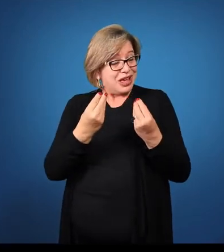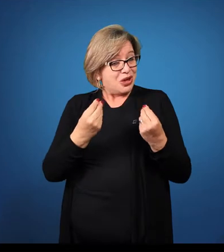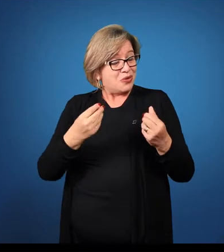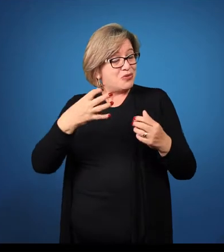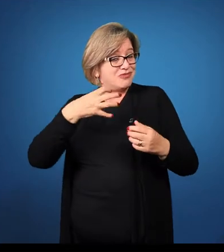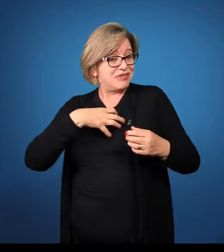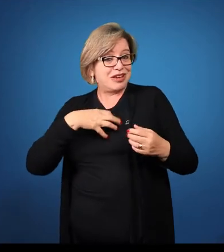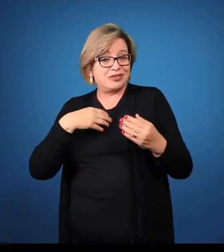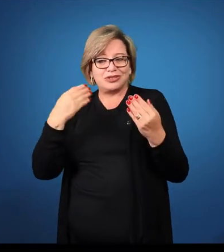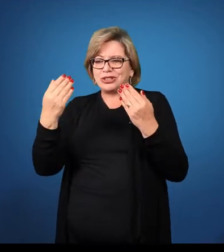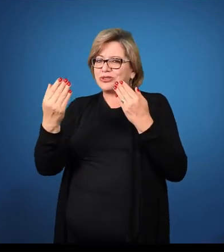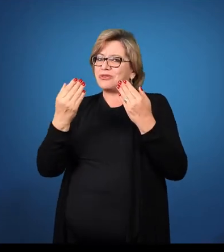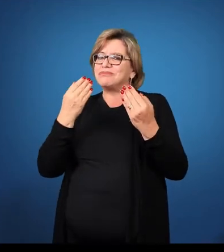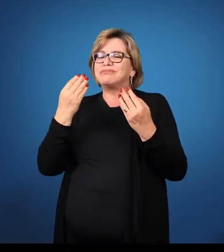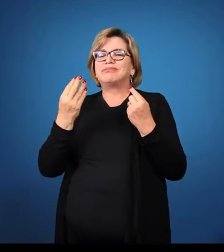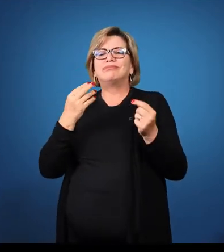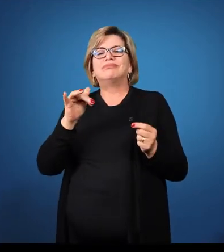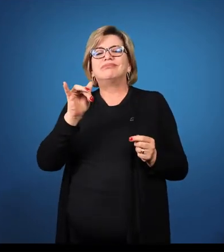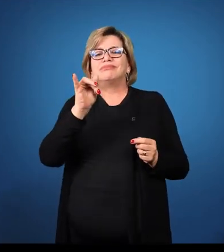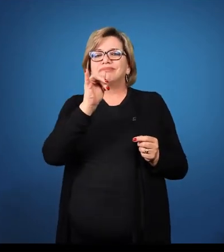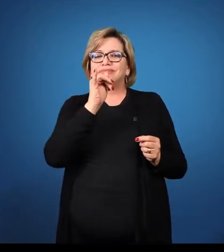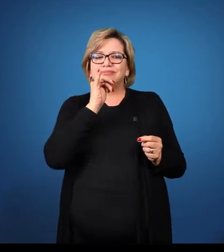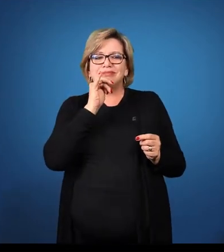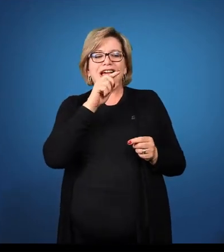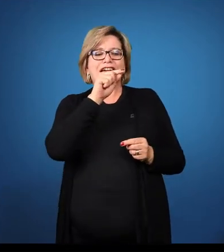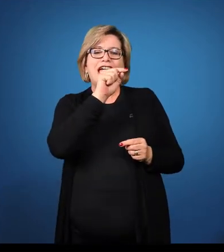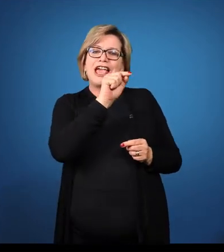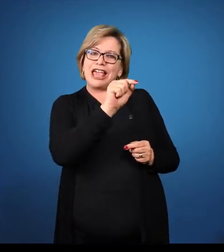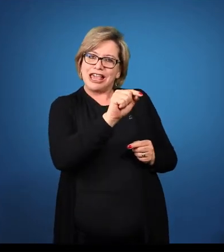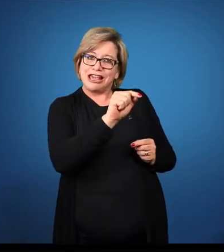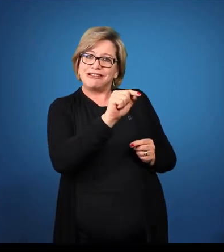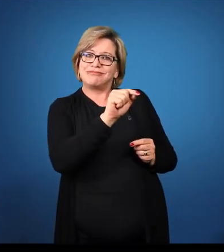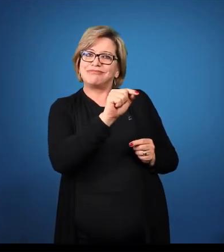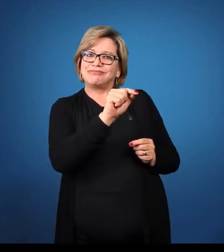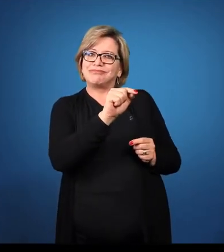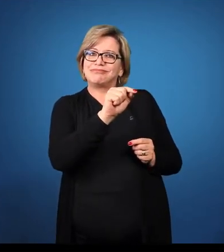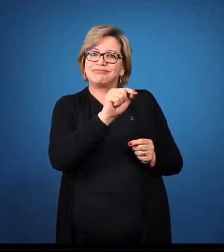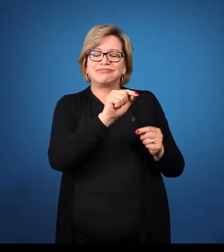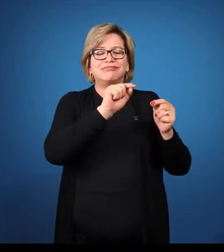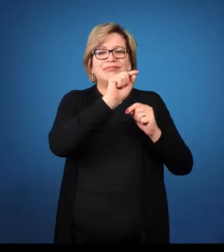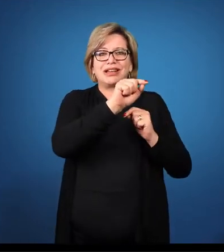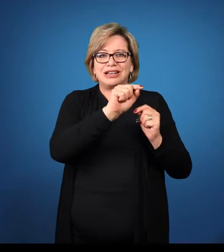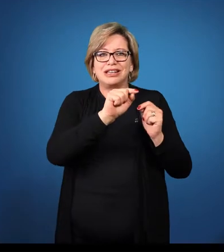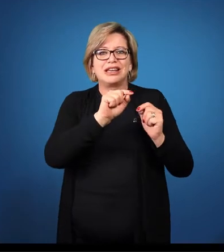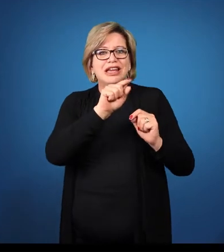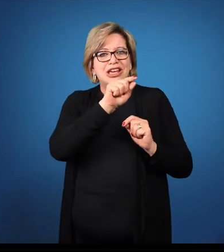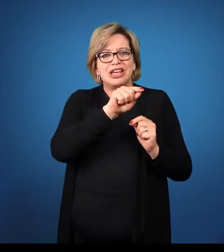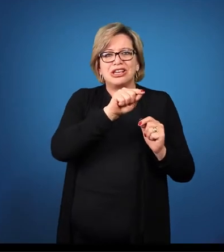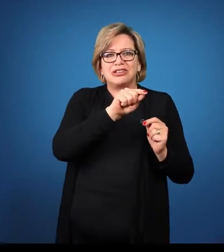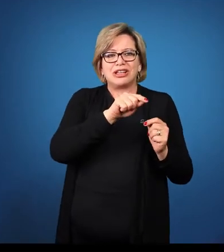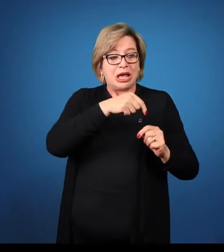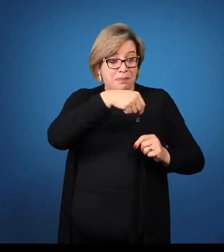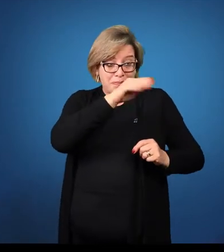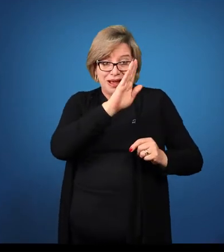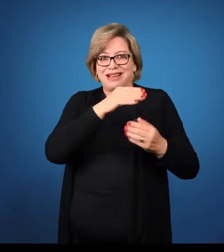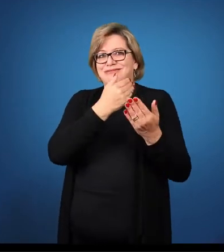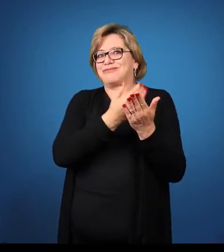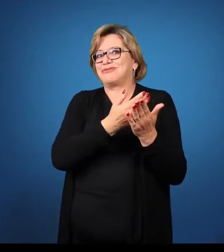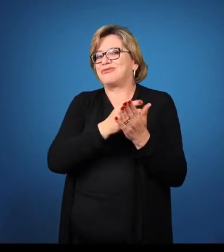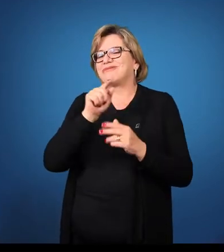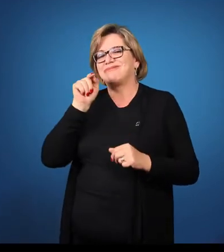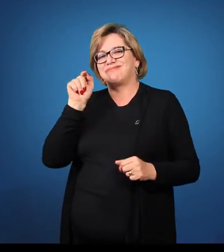Pedro a um outro ser. Pedro ou Pedro com outro ser. Pedro é mais